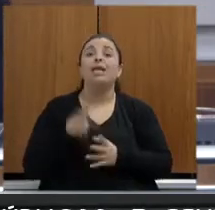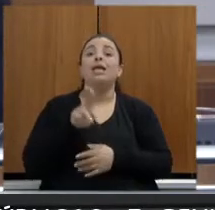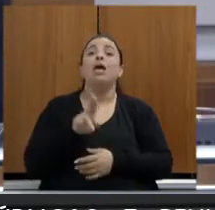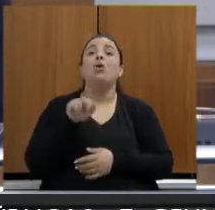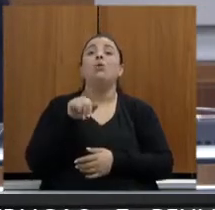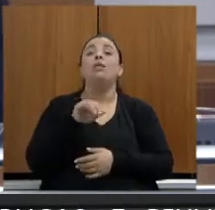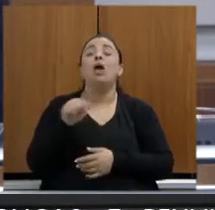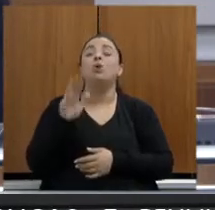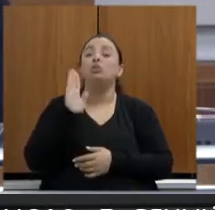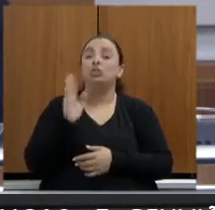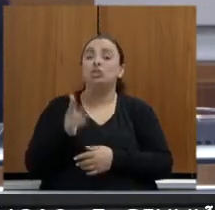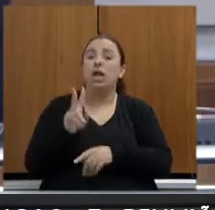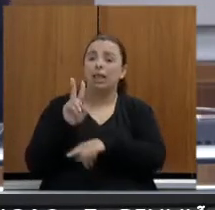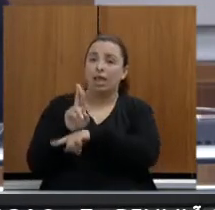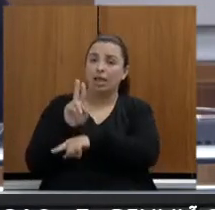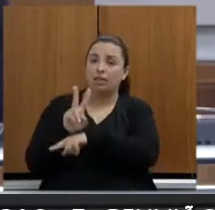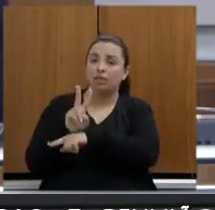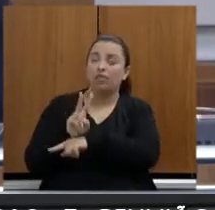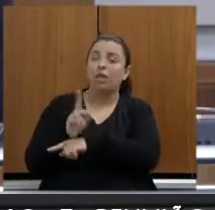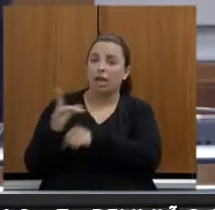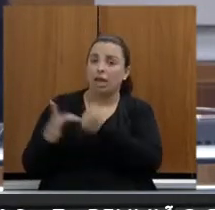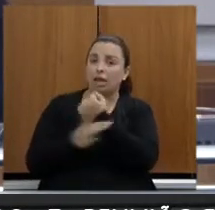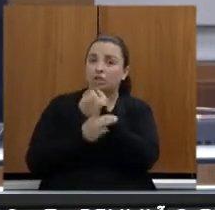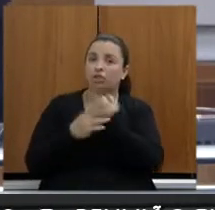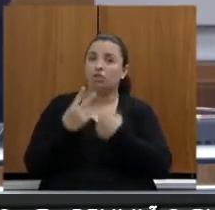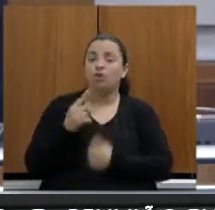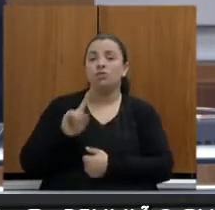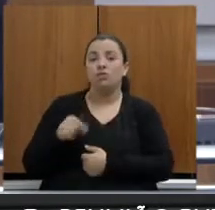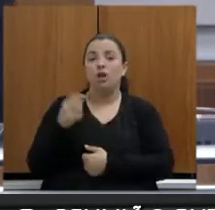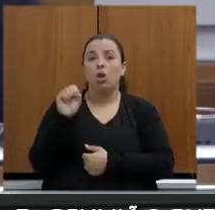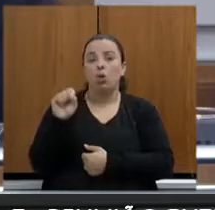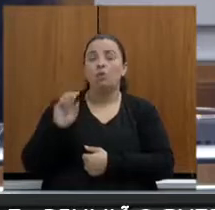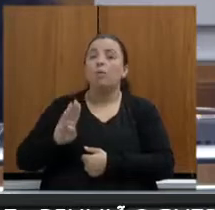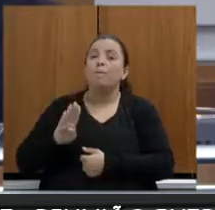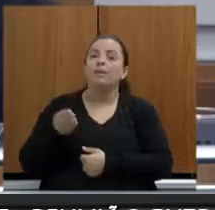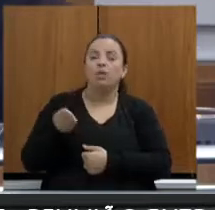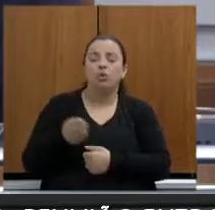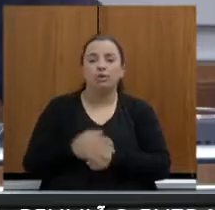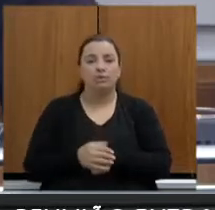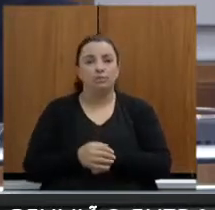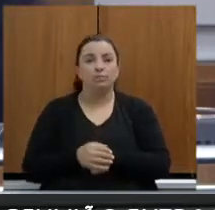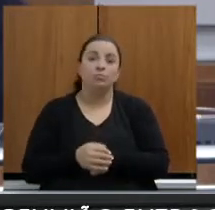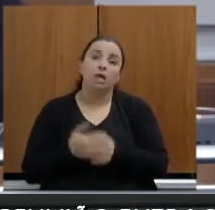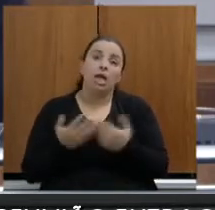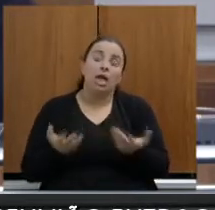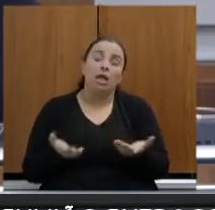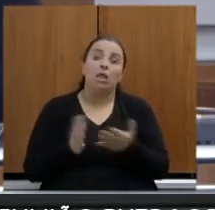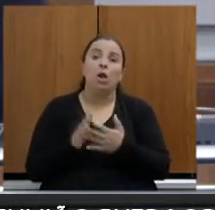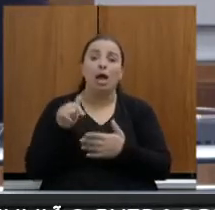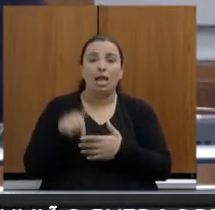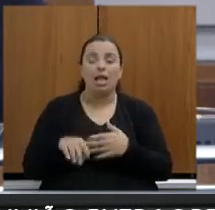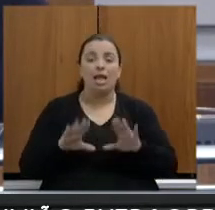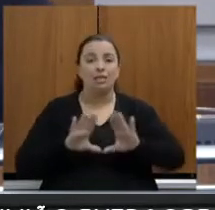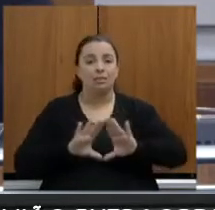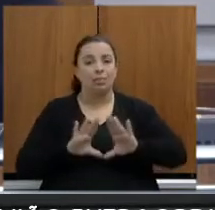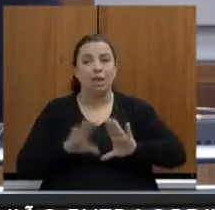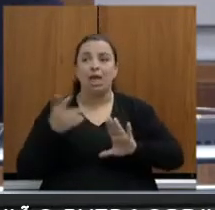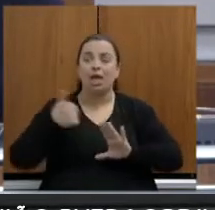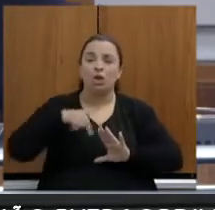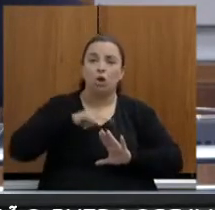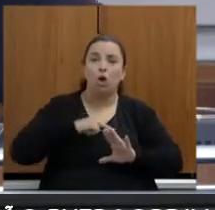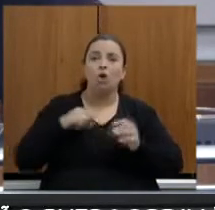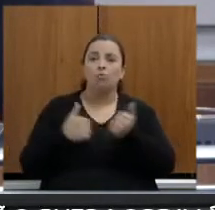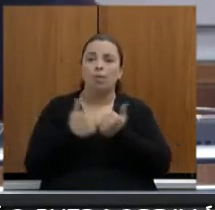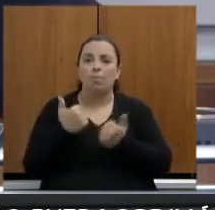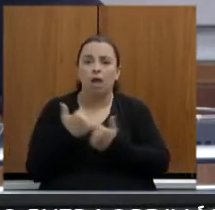,8 bi. Então, uma articulação que nós fizemos, enfim, todos nós, também a Assembleia, muitos deputados